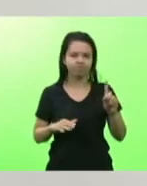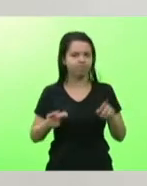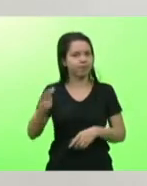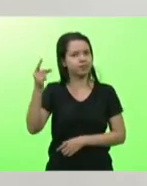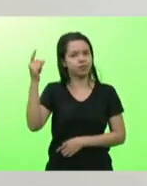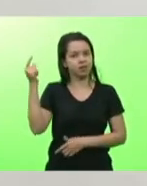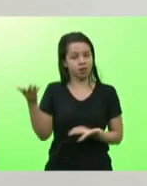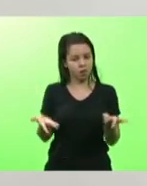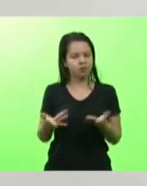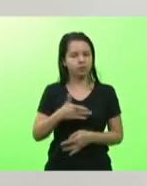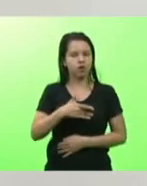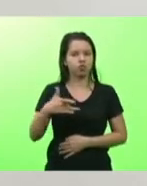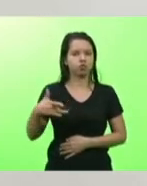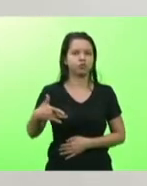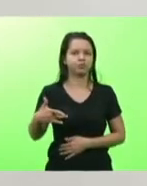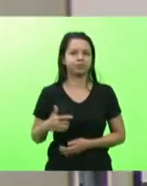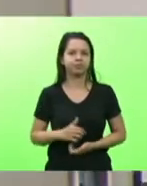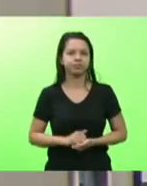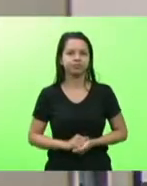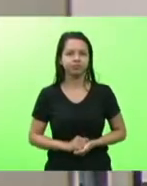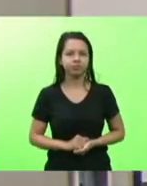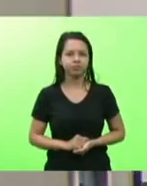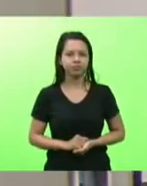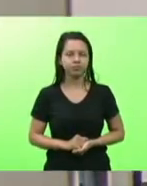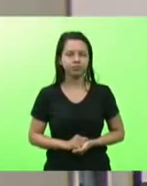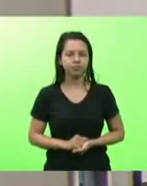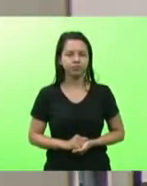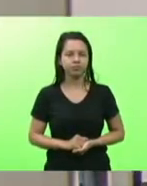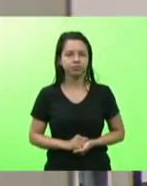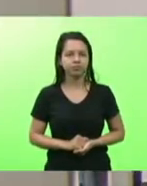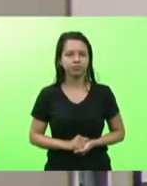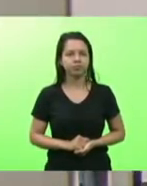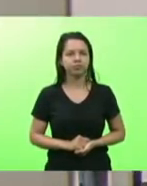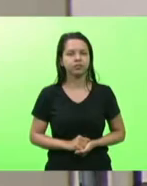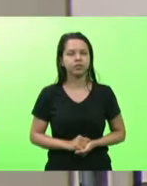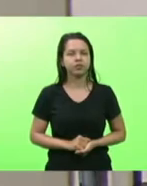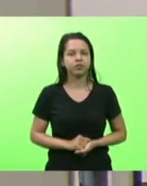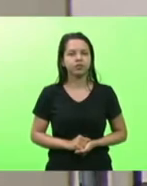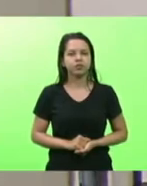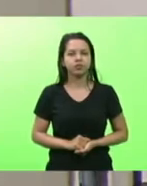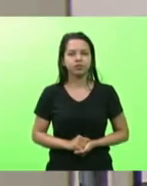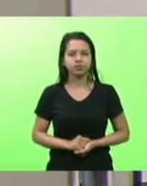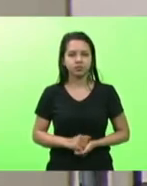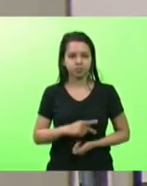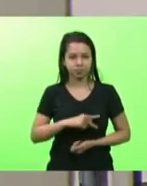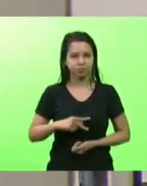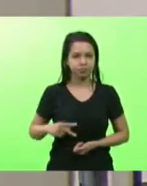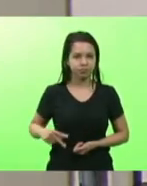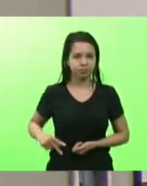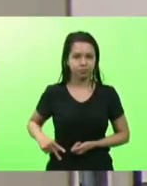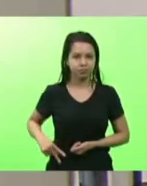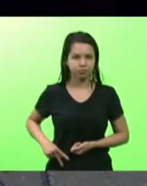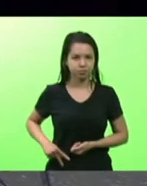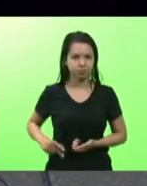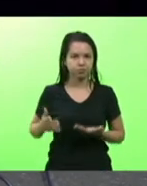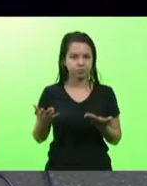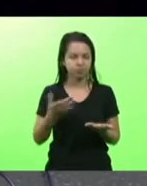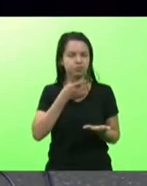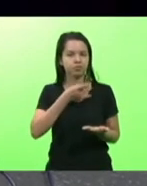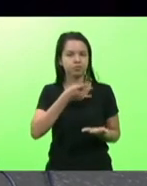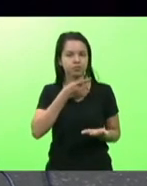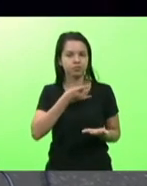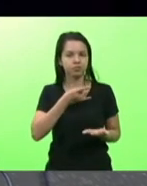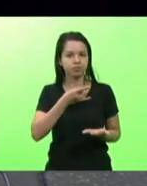como saúde senhor presidente senhor deputado o cupo o